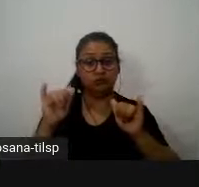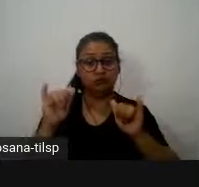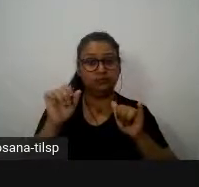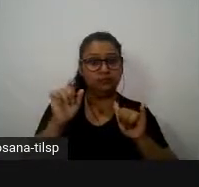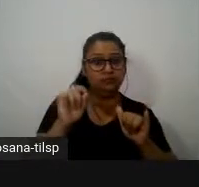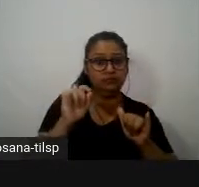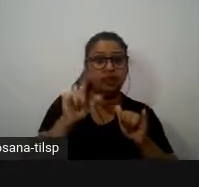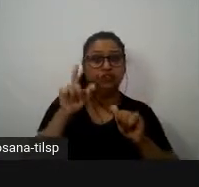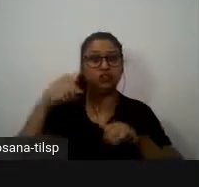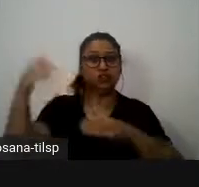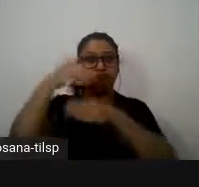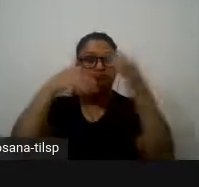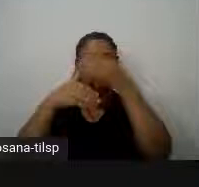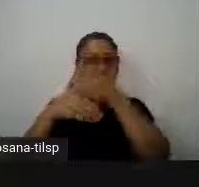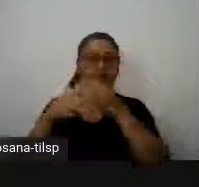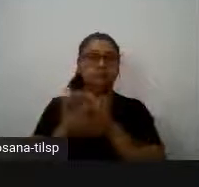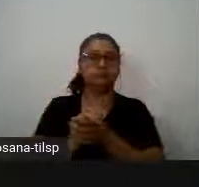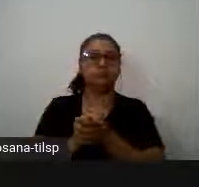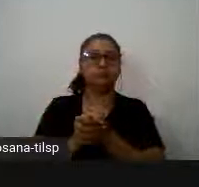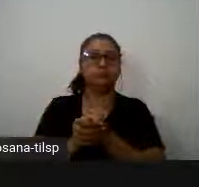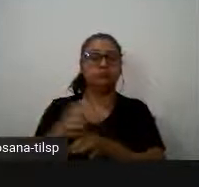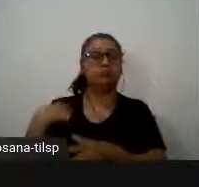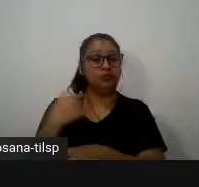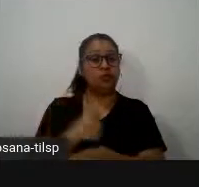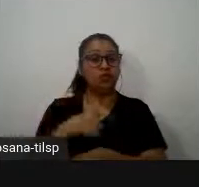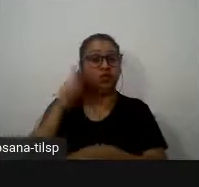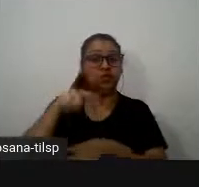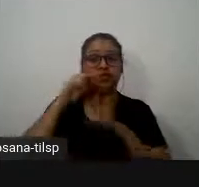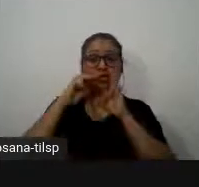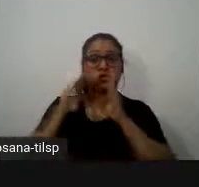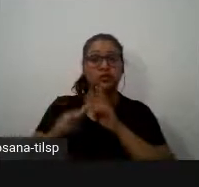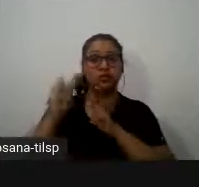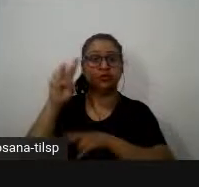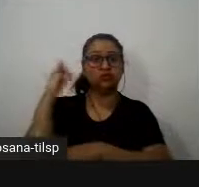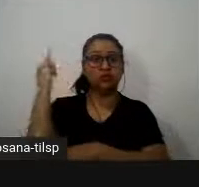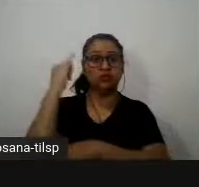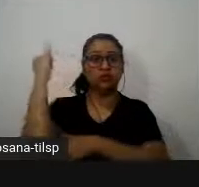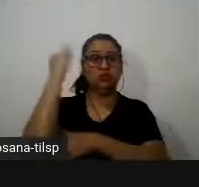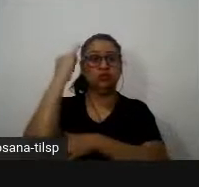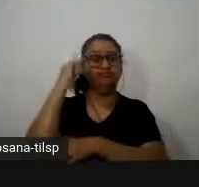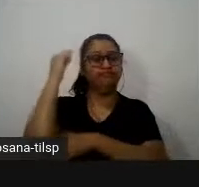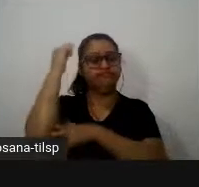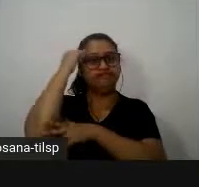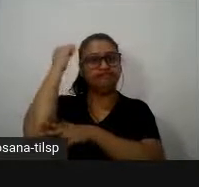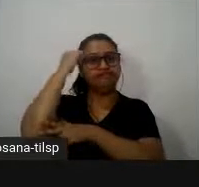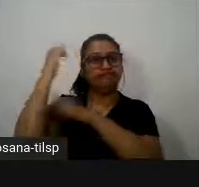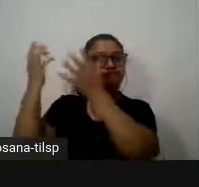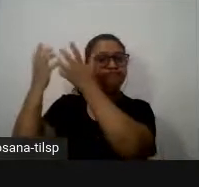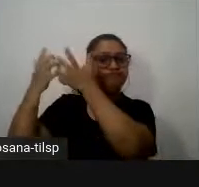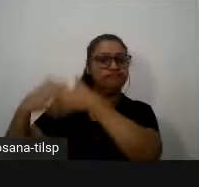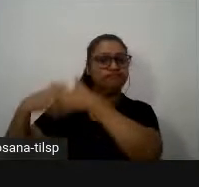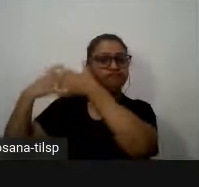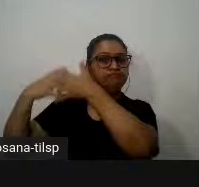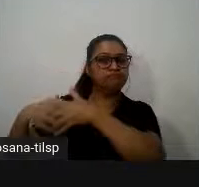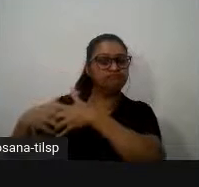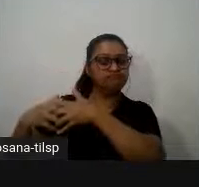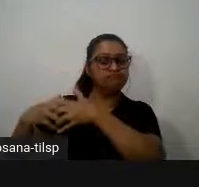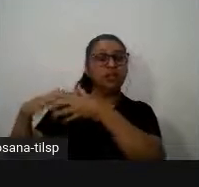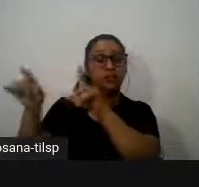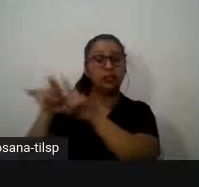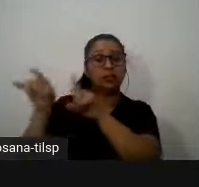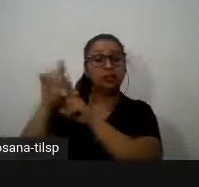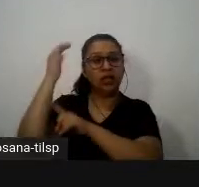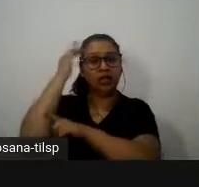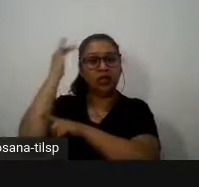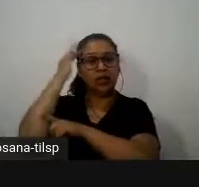passar percebemos da importância desta questão da compreensão da ciência e o que eu estou